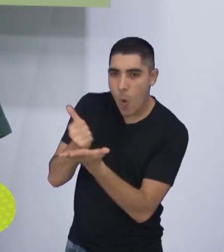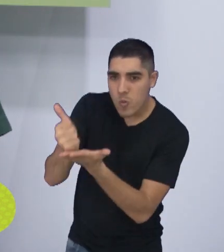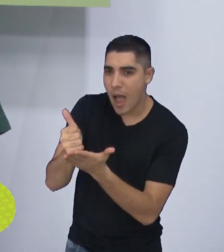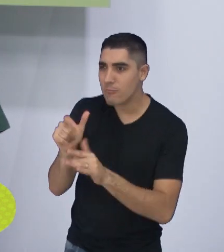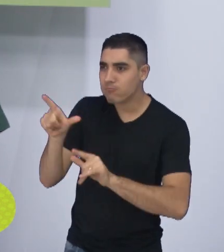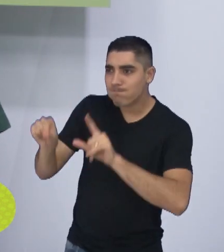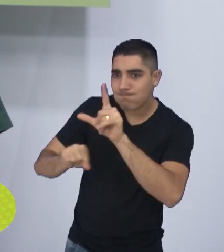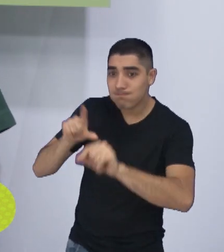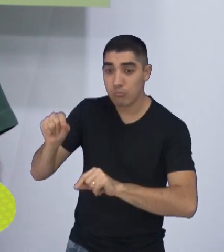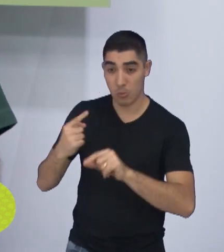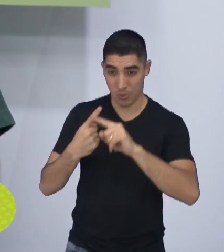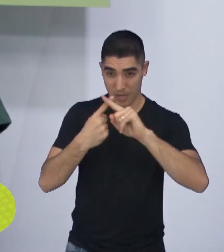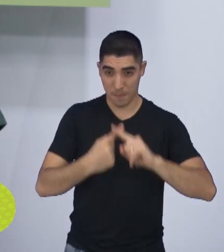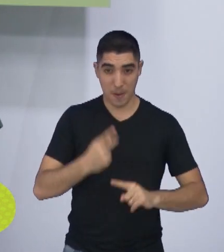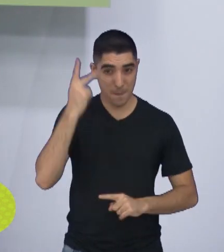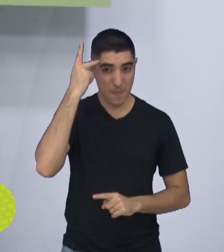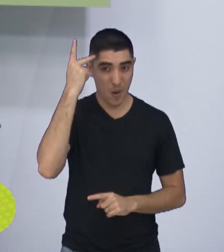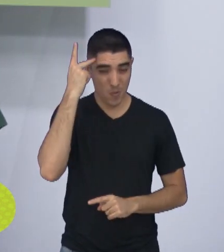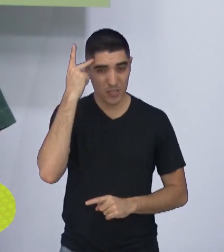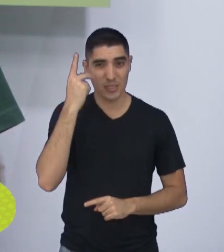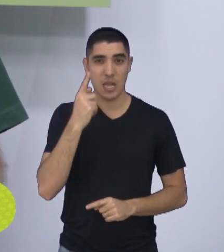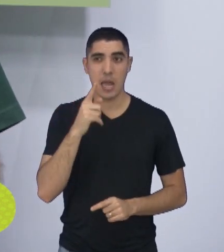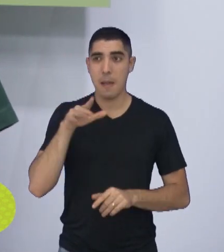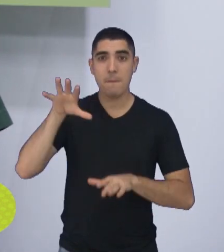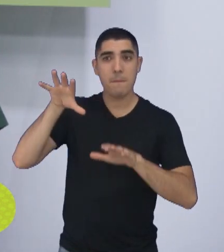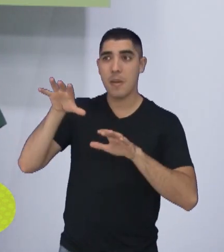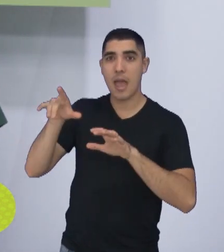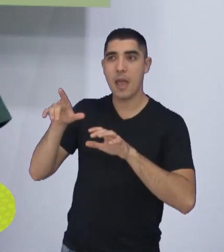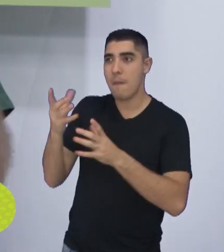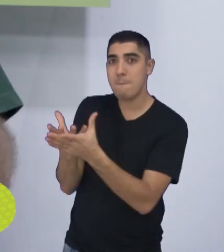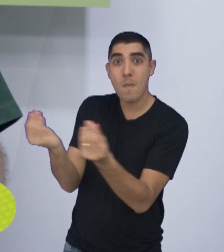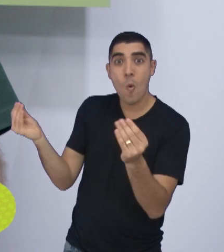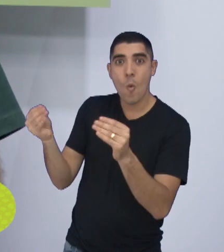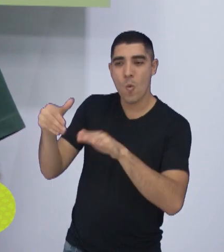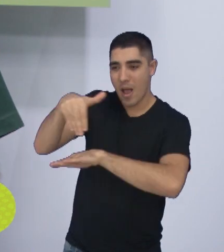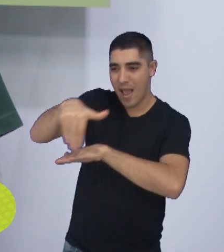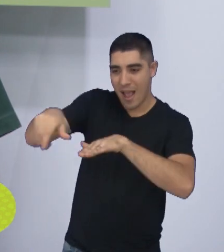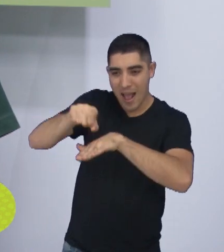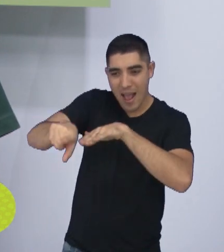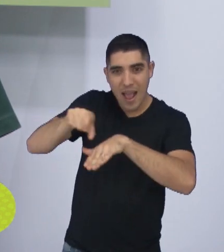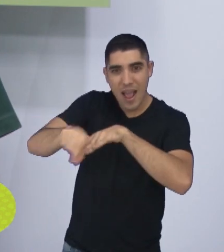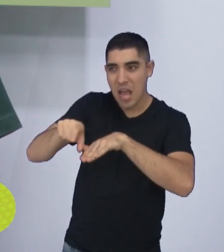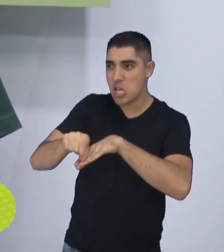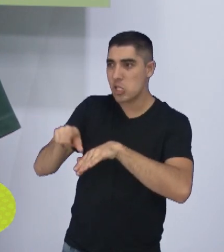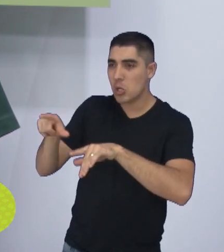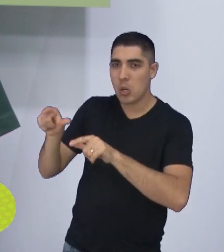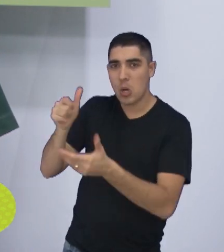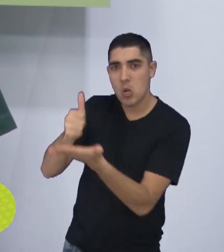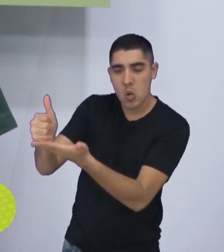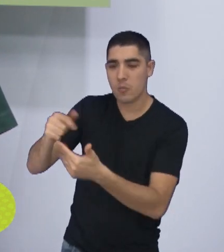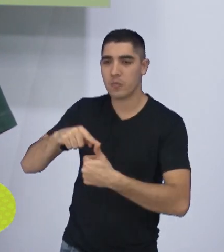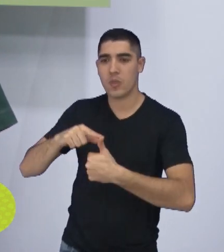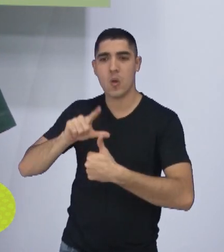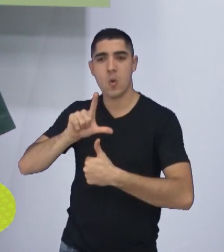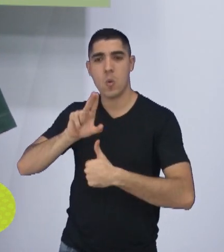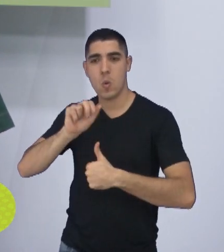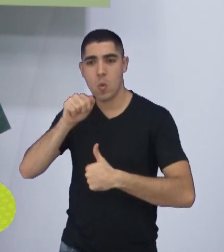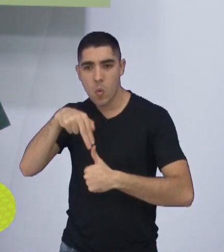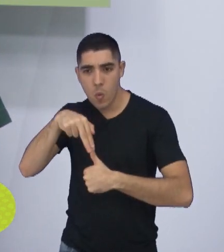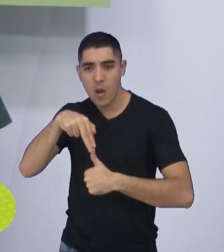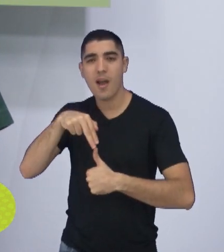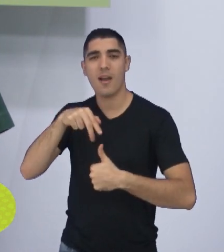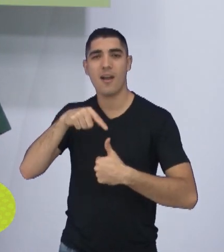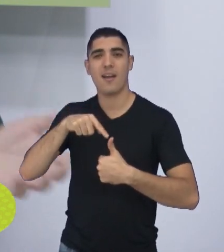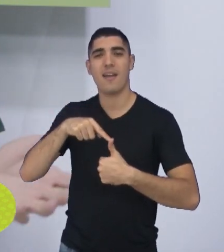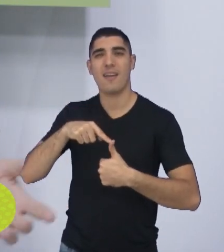fase final do Campeonato Paulista, contratou muito atacante, aí, muitos, o Luan, o Luan, que era o sósia do